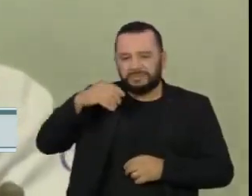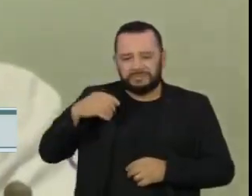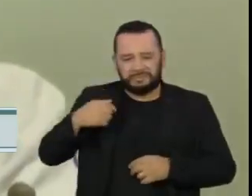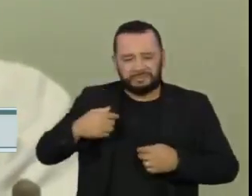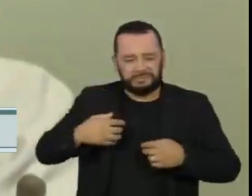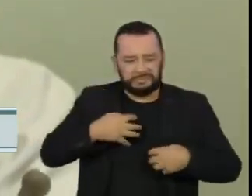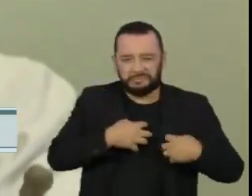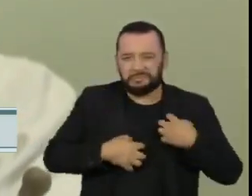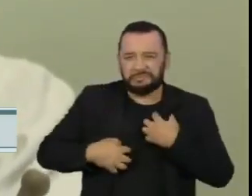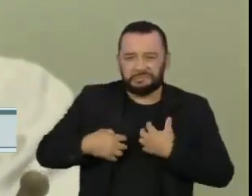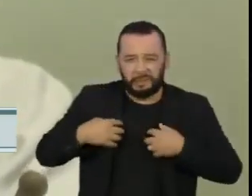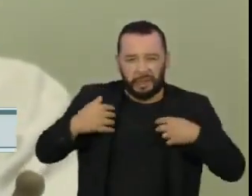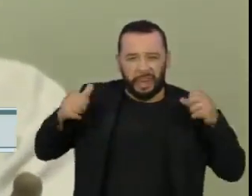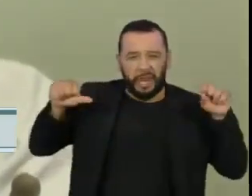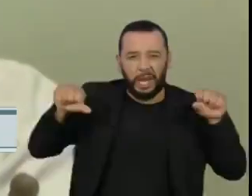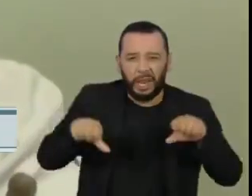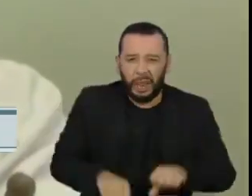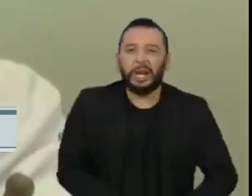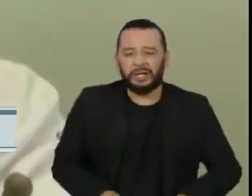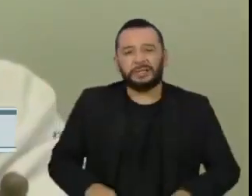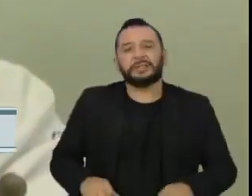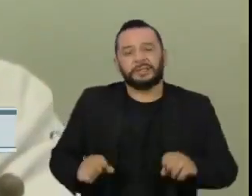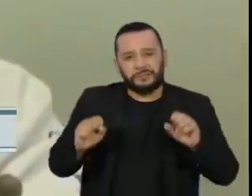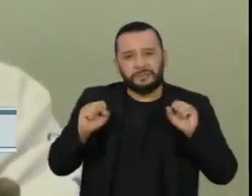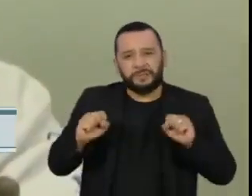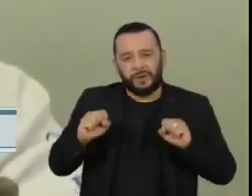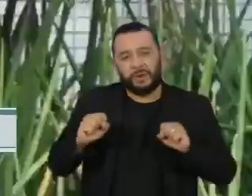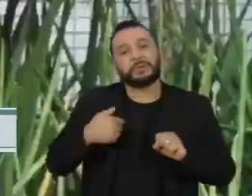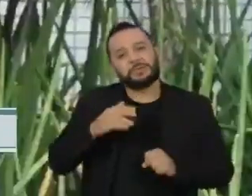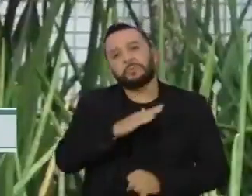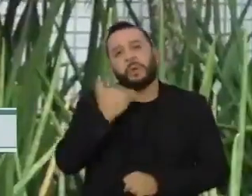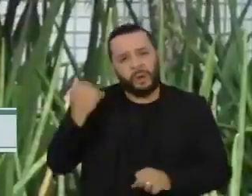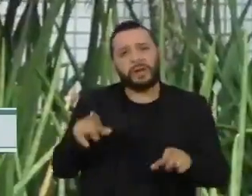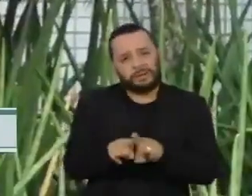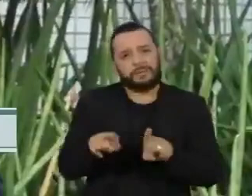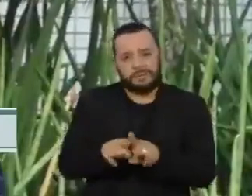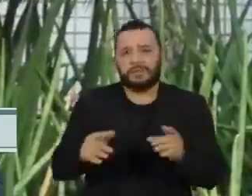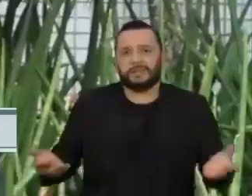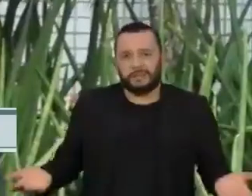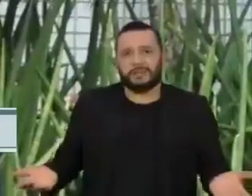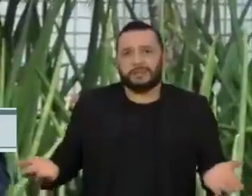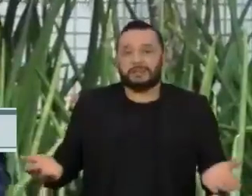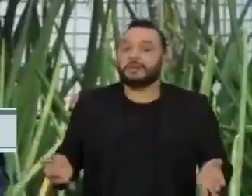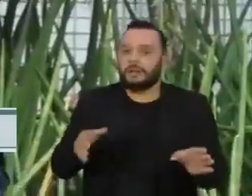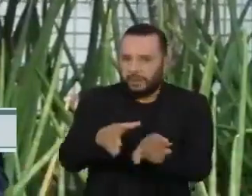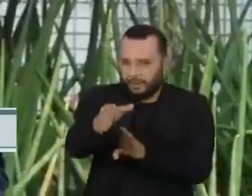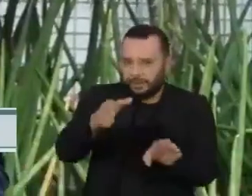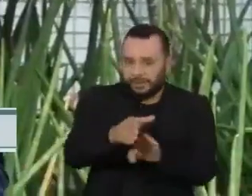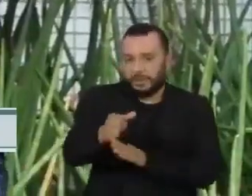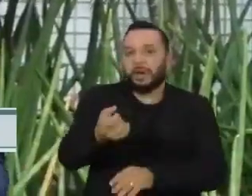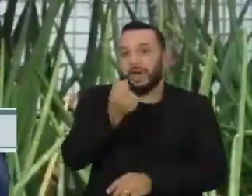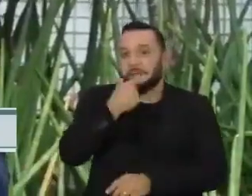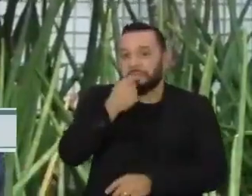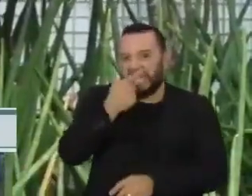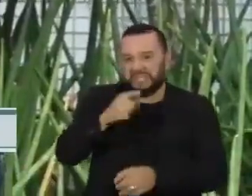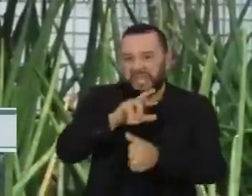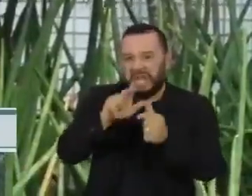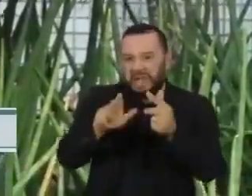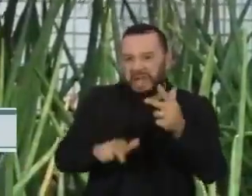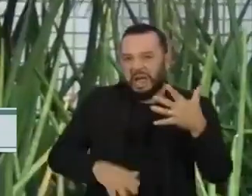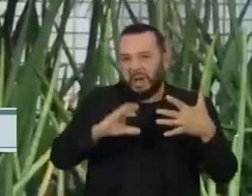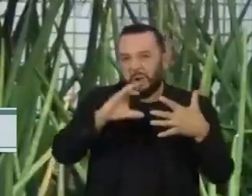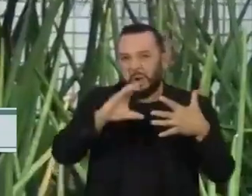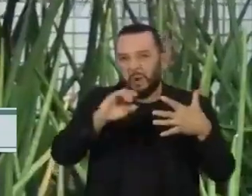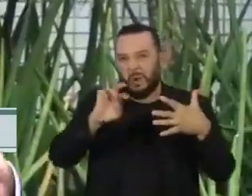complicações pulmonares e até para a morte. A recomendação desse tipo de tratamento à população